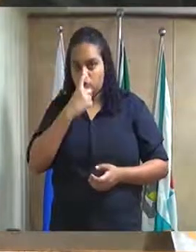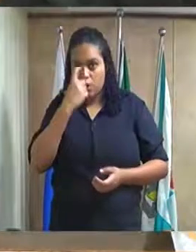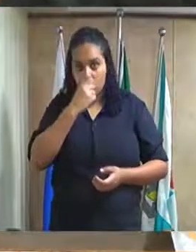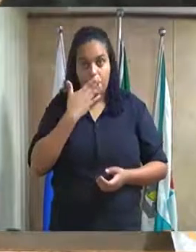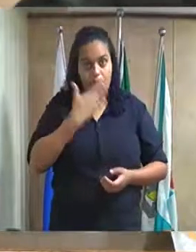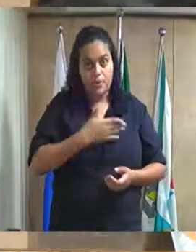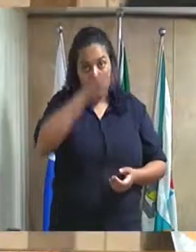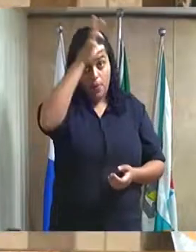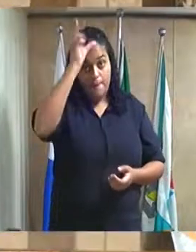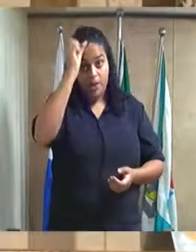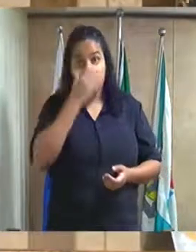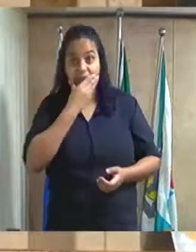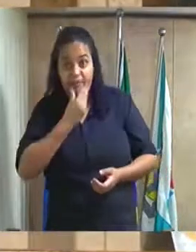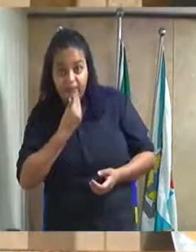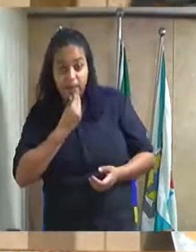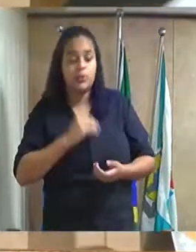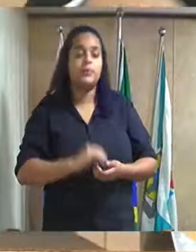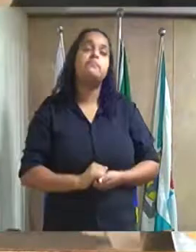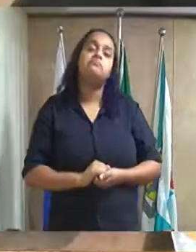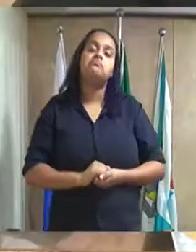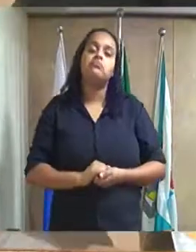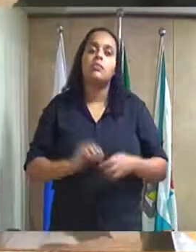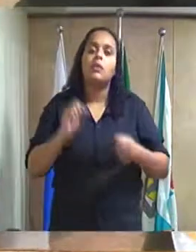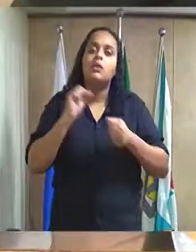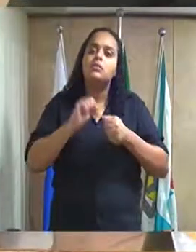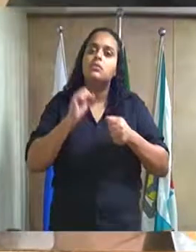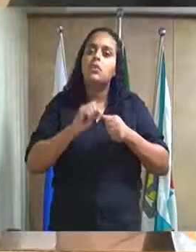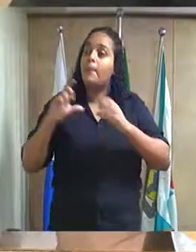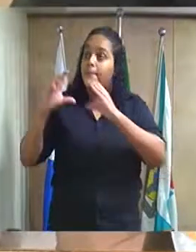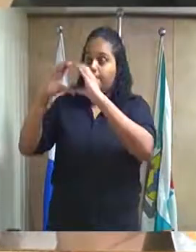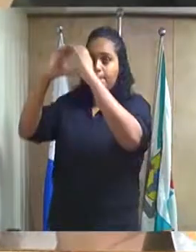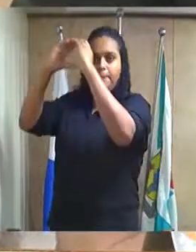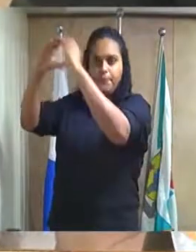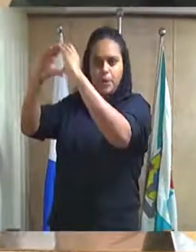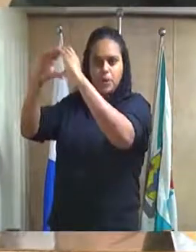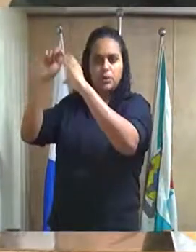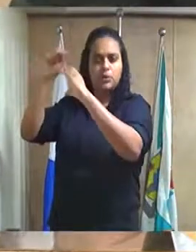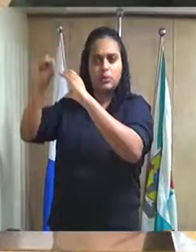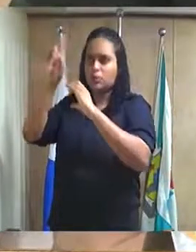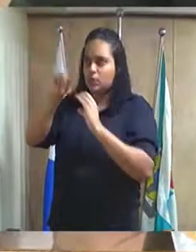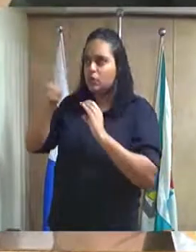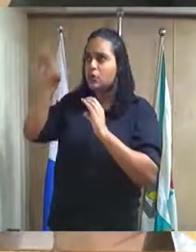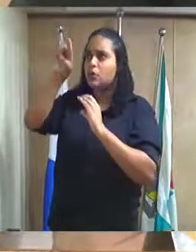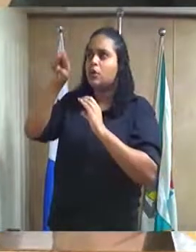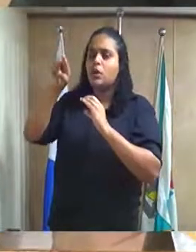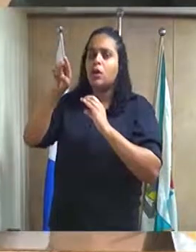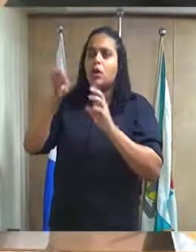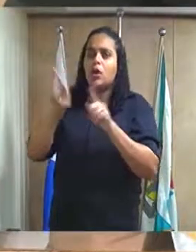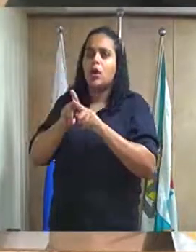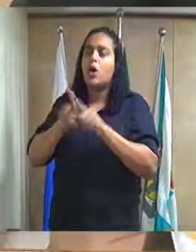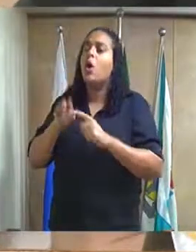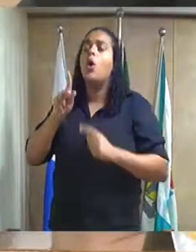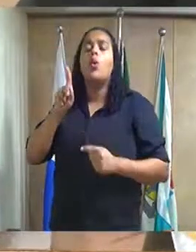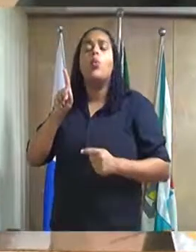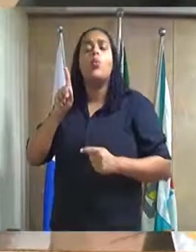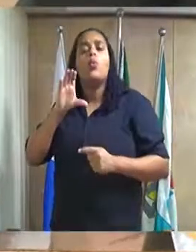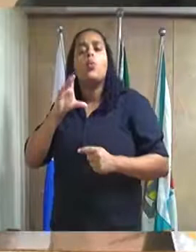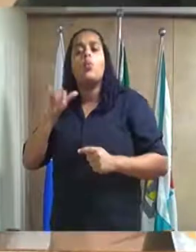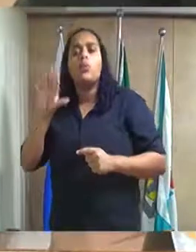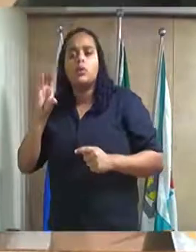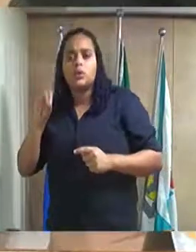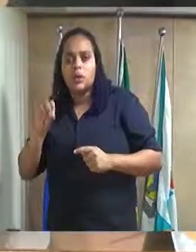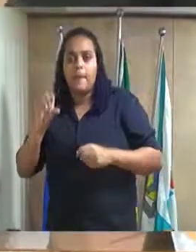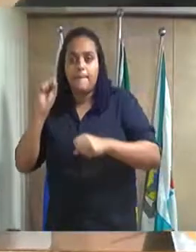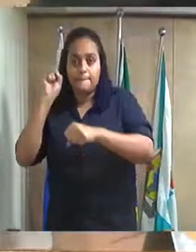excelentíssimo senhor prefeito instalação de placa e pintura do símbolo Cruz de Santo André para